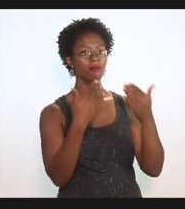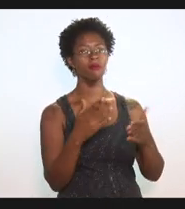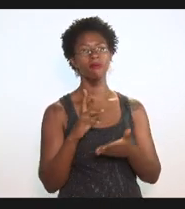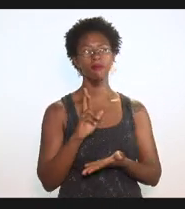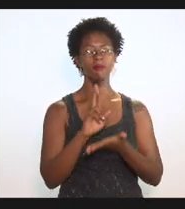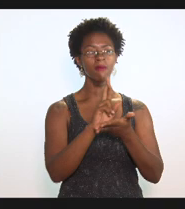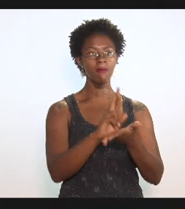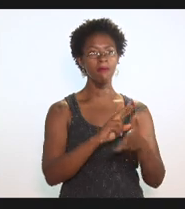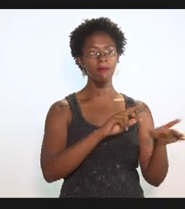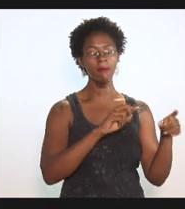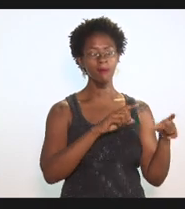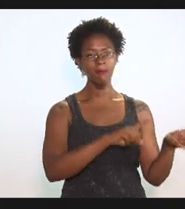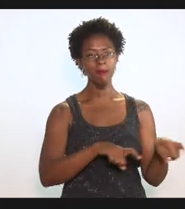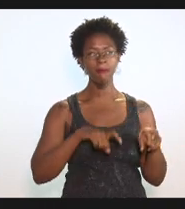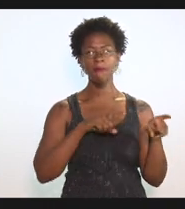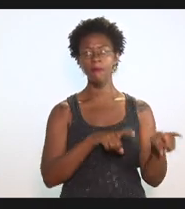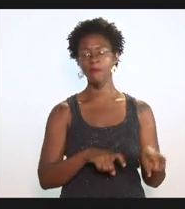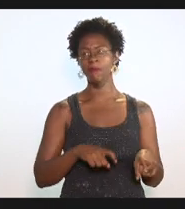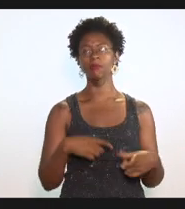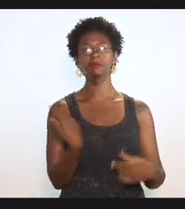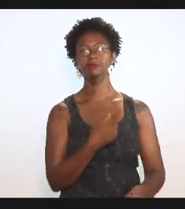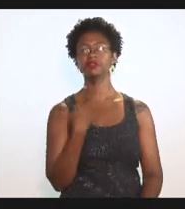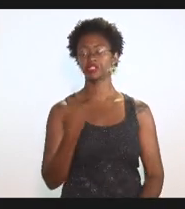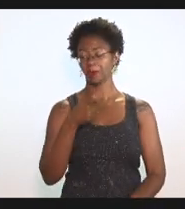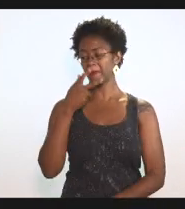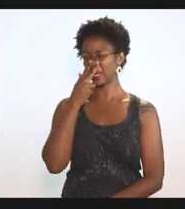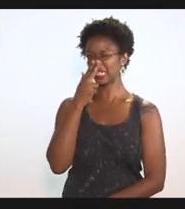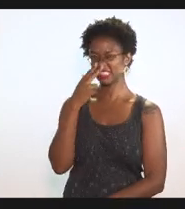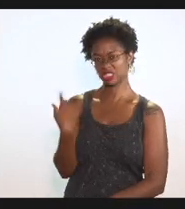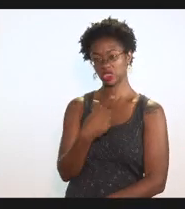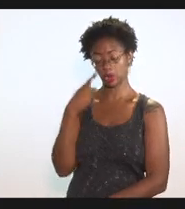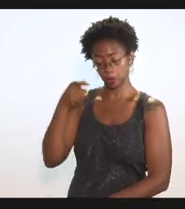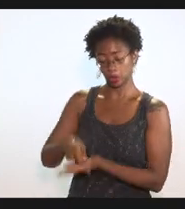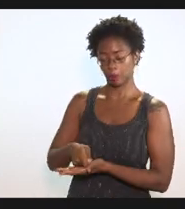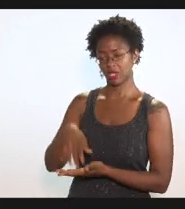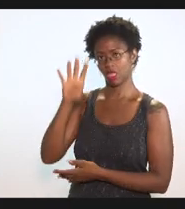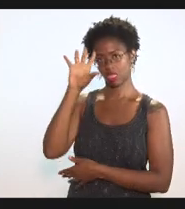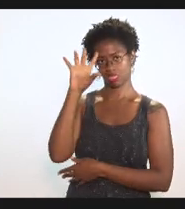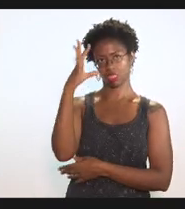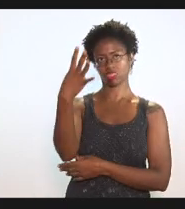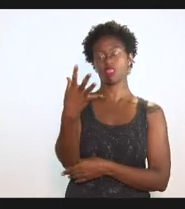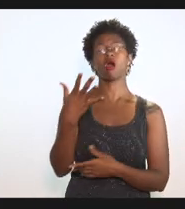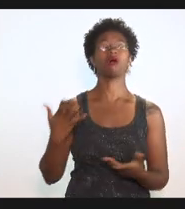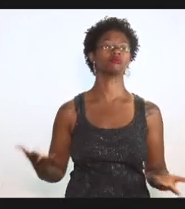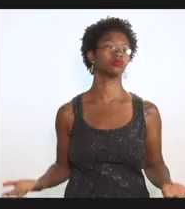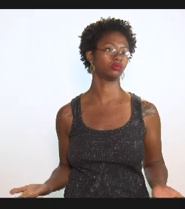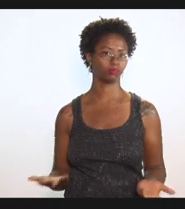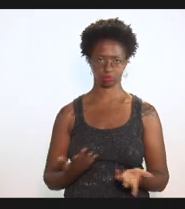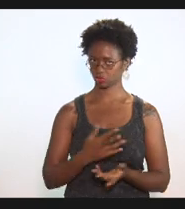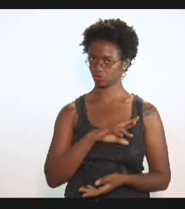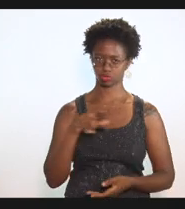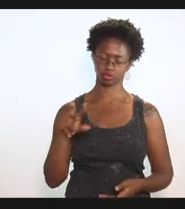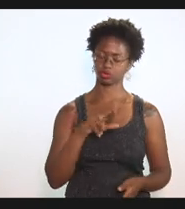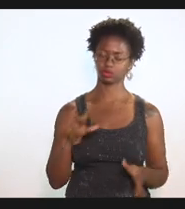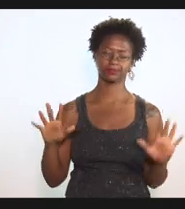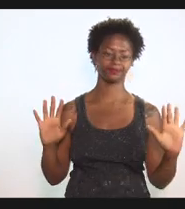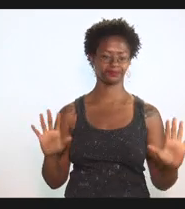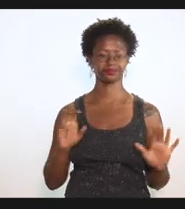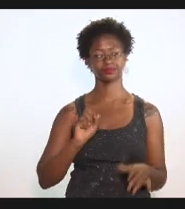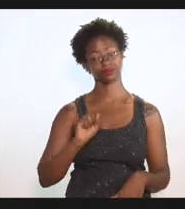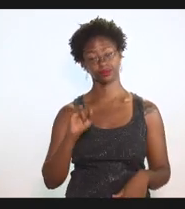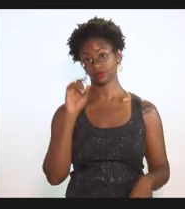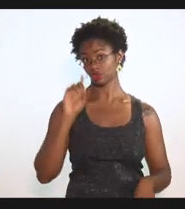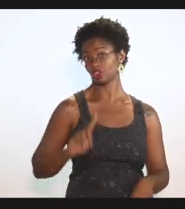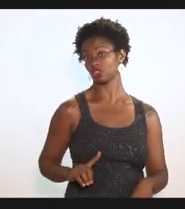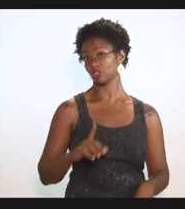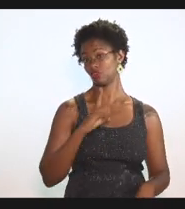da fazenda parece que nós arbitrariamente resolvemos impor algo ou colocar algo ainda que tivéssemos direito